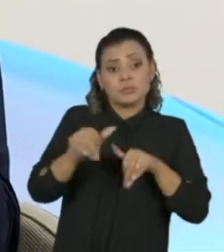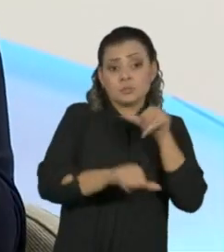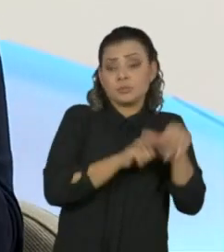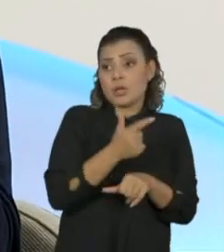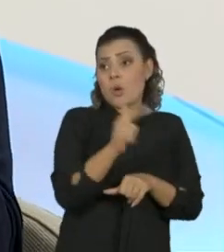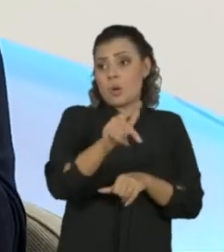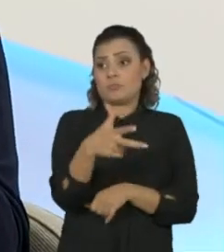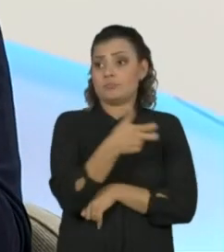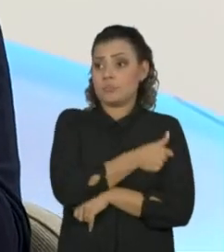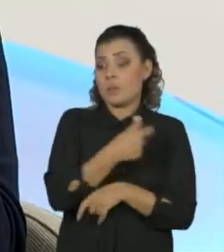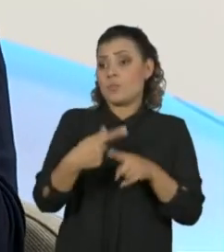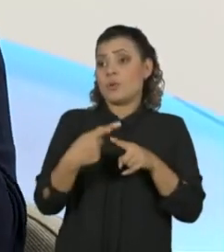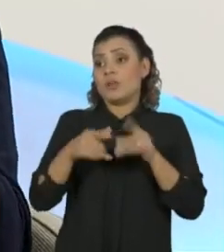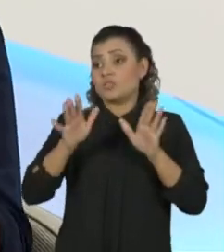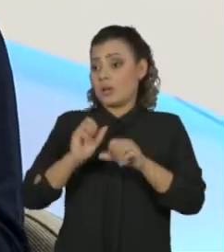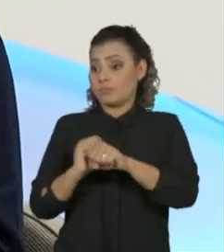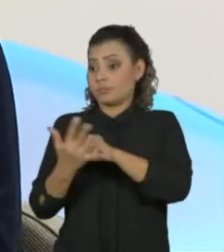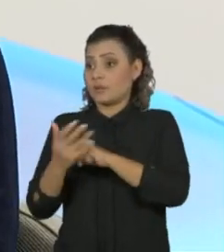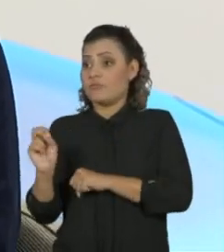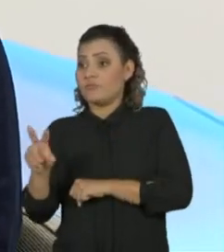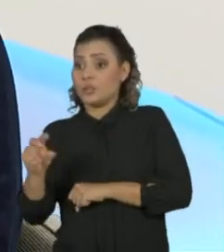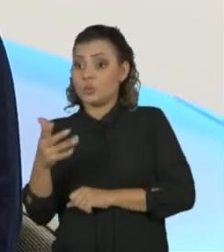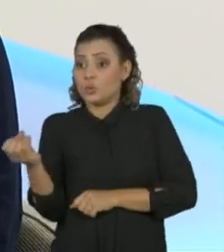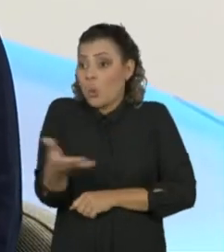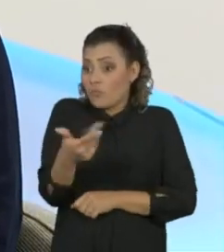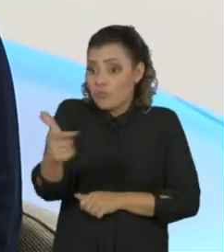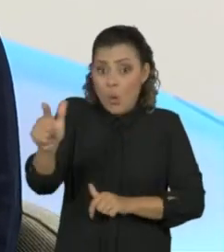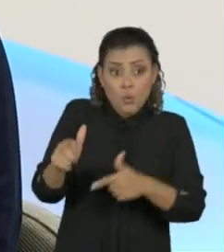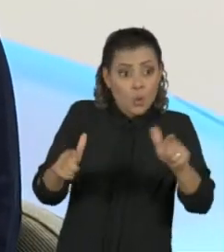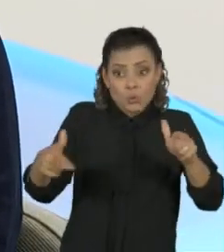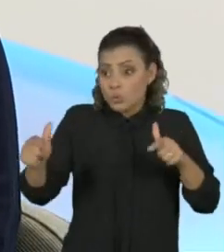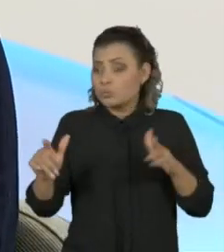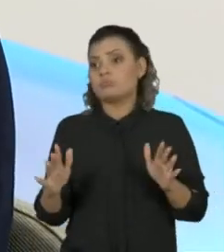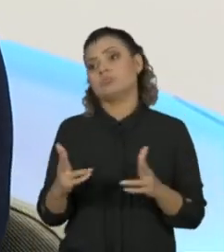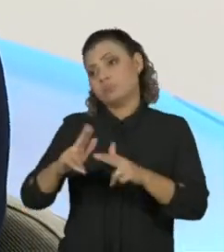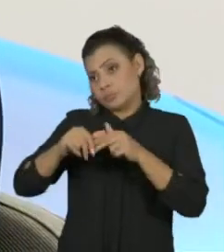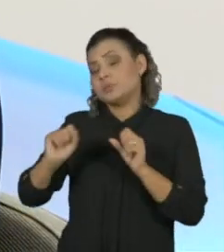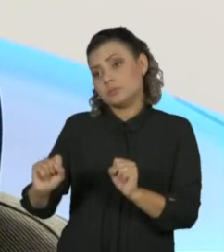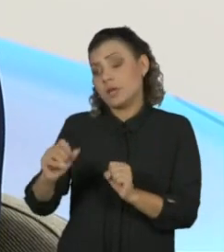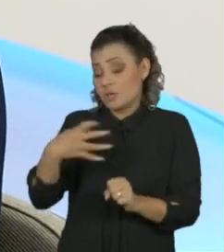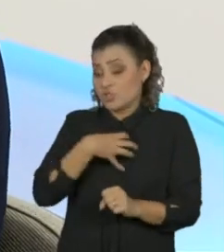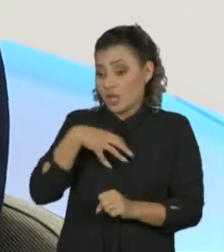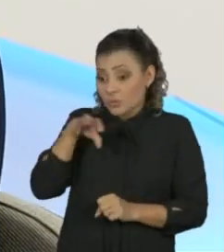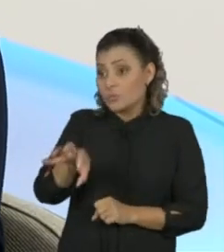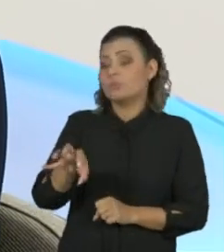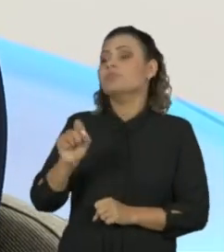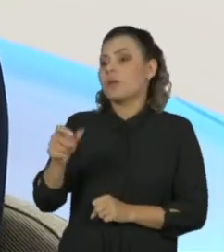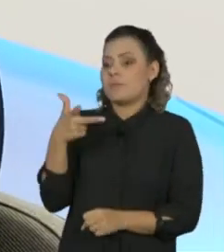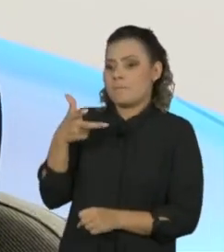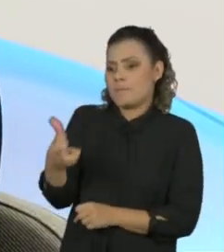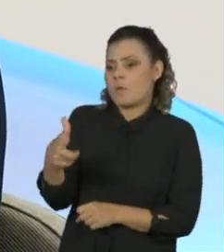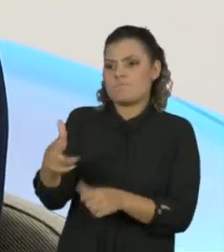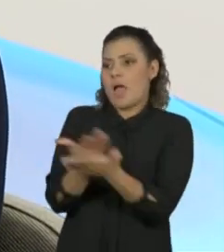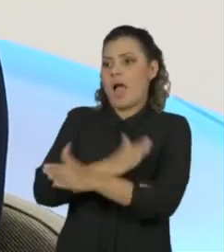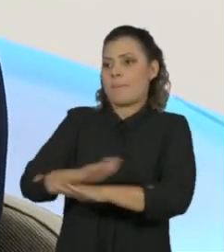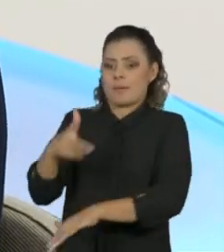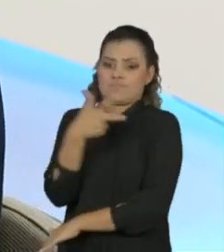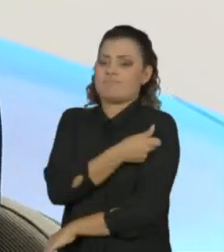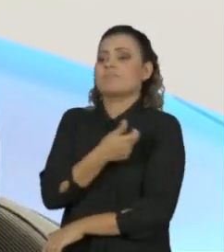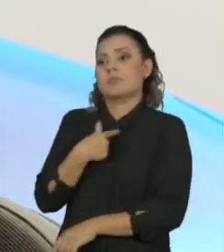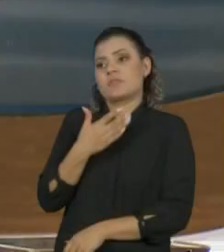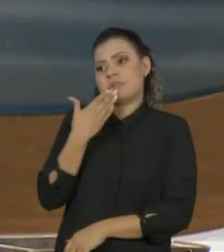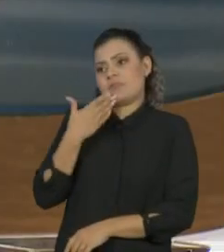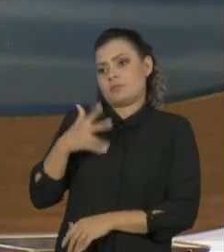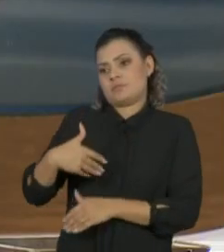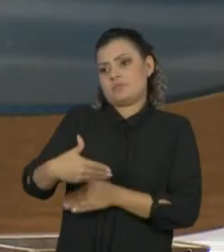porque o mundo já selecionou um outro COVID, que é o que está mais circulando, mas tendo um mecanismo que funciona bem para ele, para o vírus, vai ser fácil de fazer